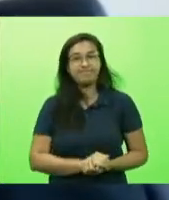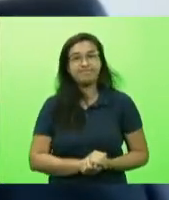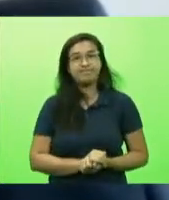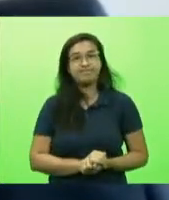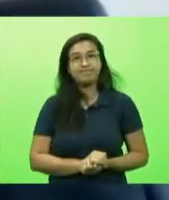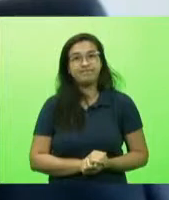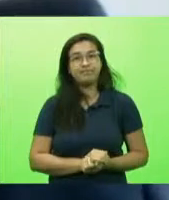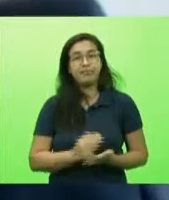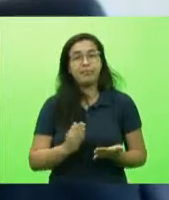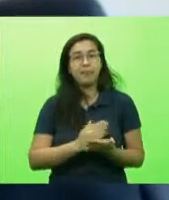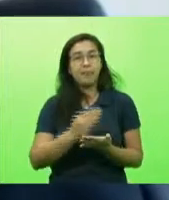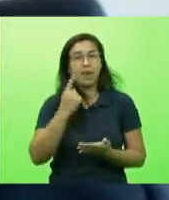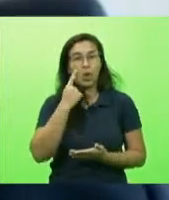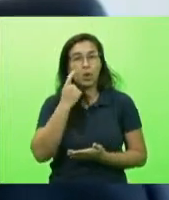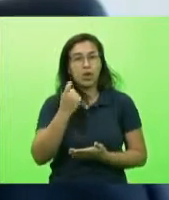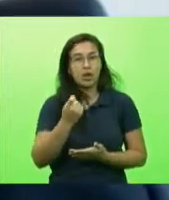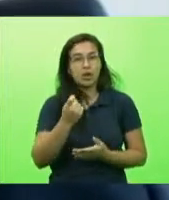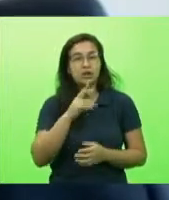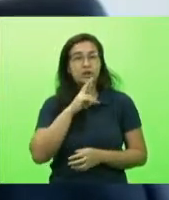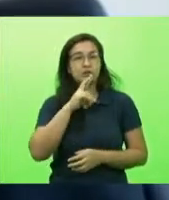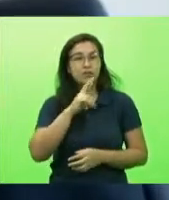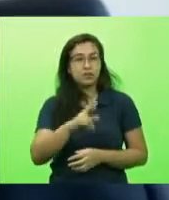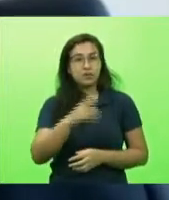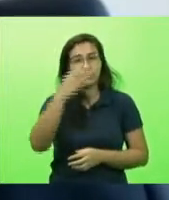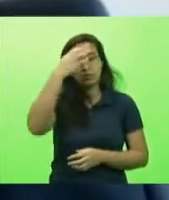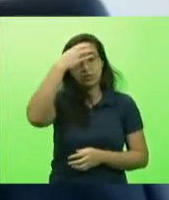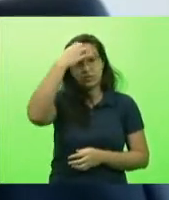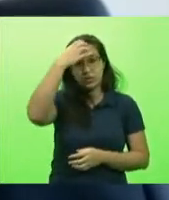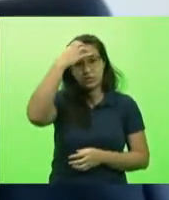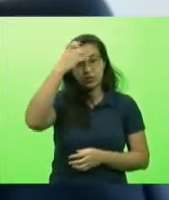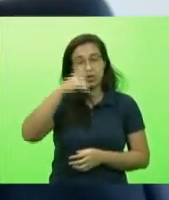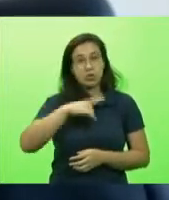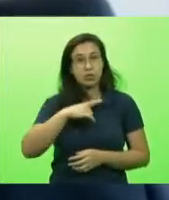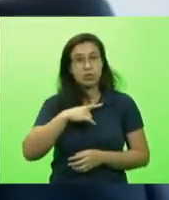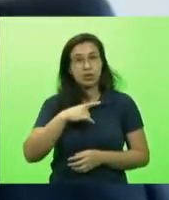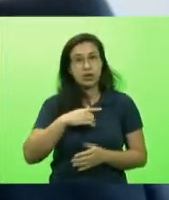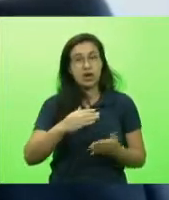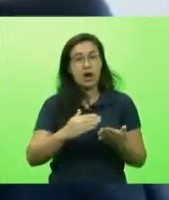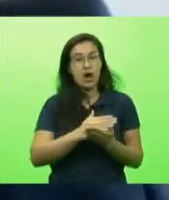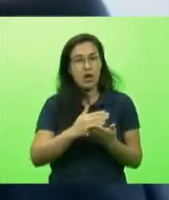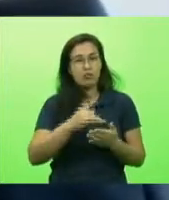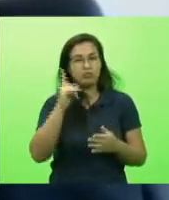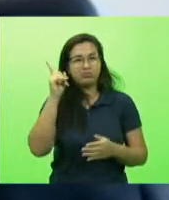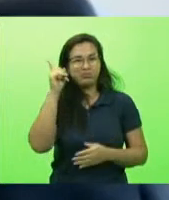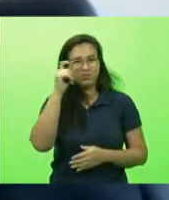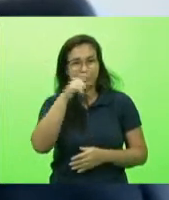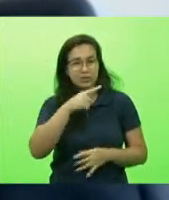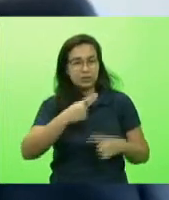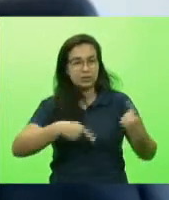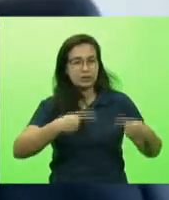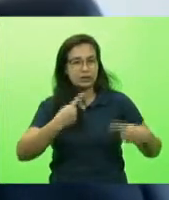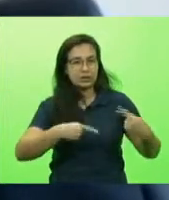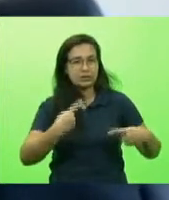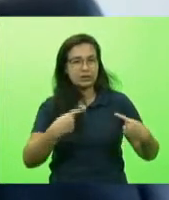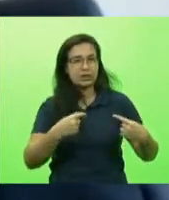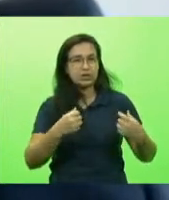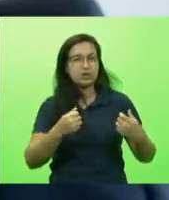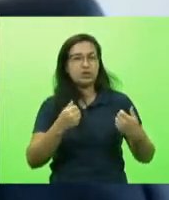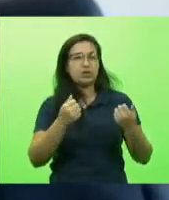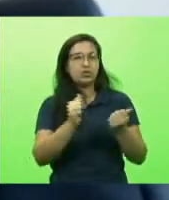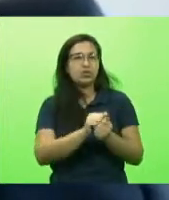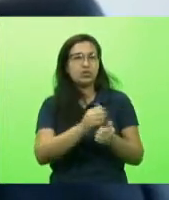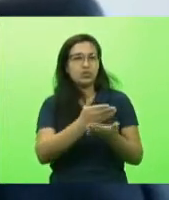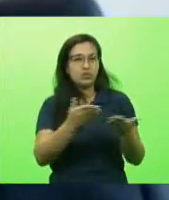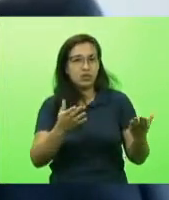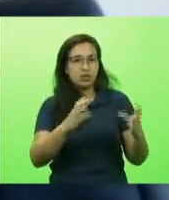respondendo também ao deputado Ismael nós tivemos algumas dificuldades algumas discussões com algumas parcerias porque não estavam